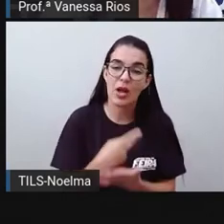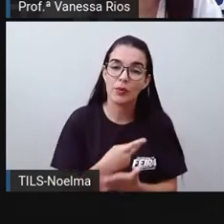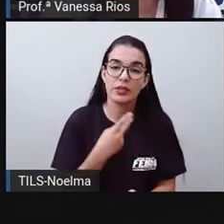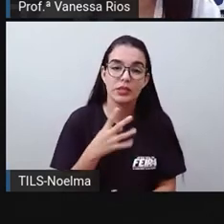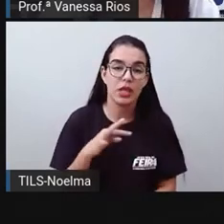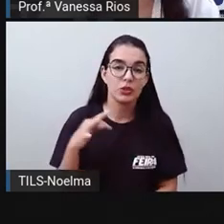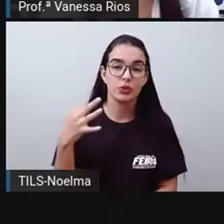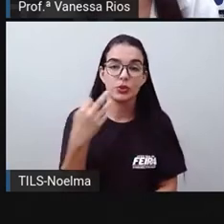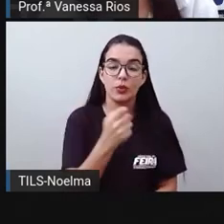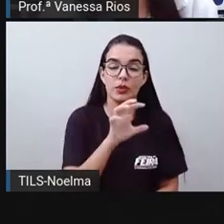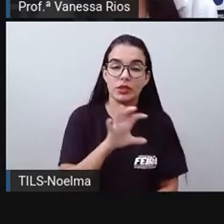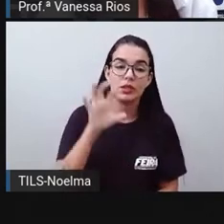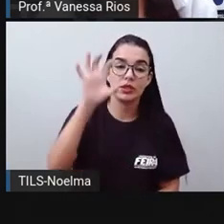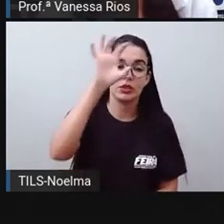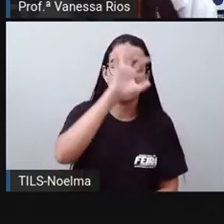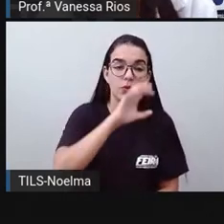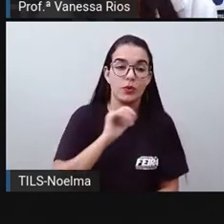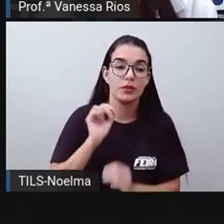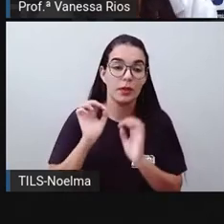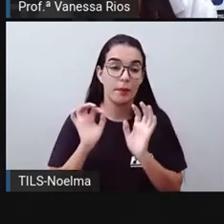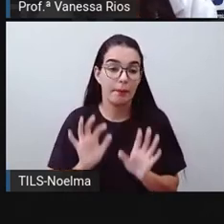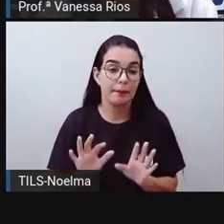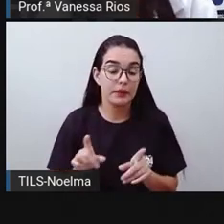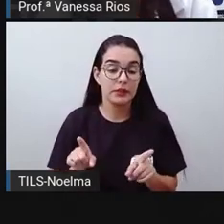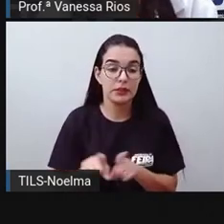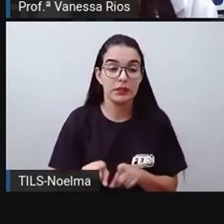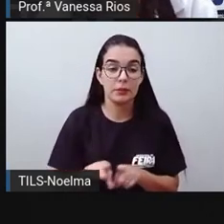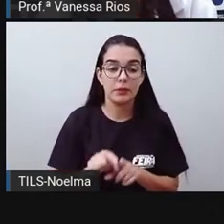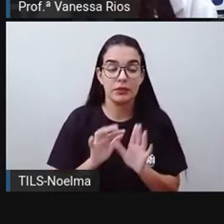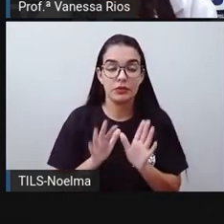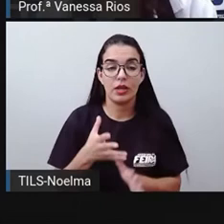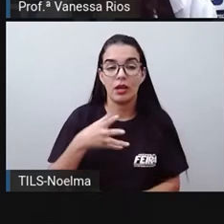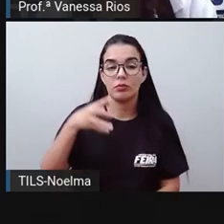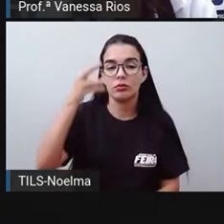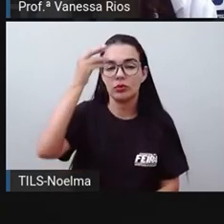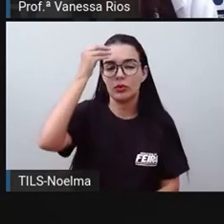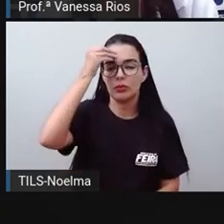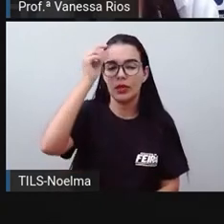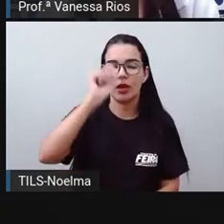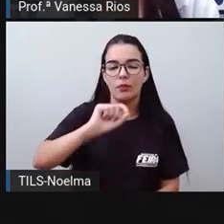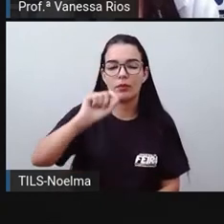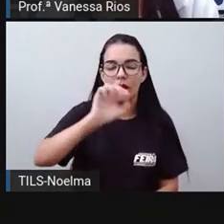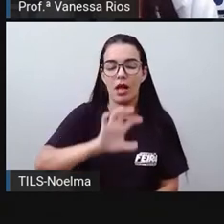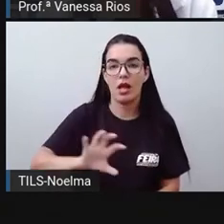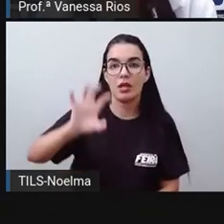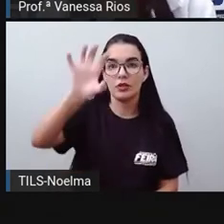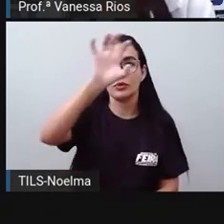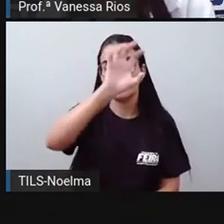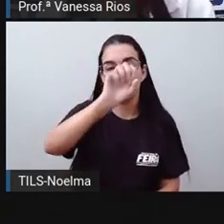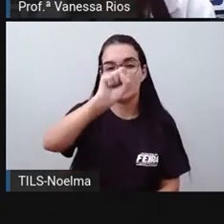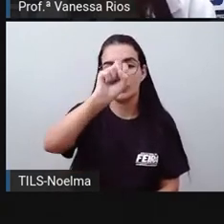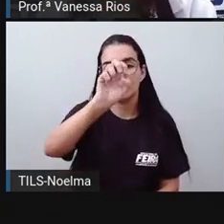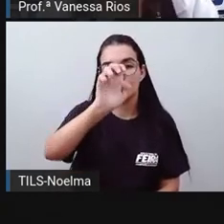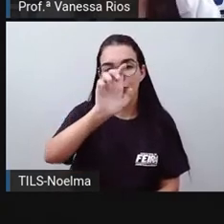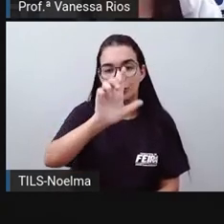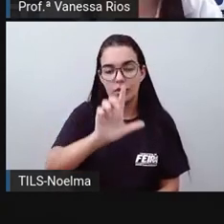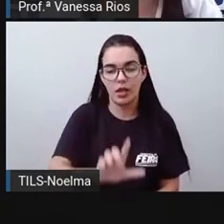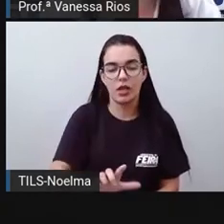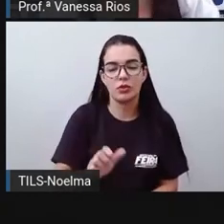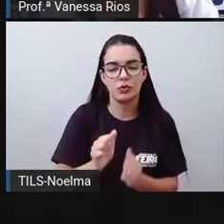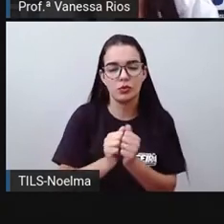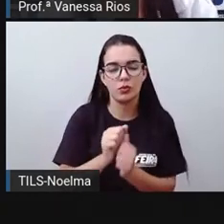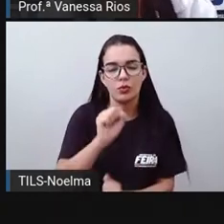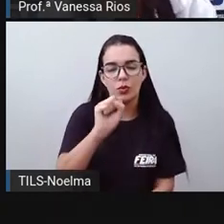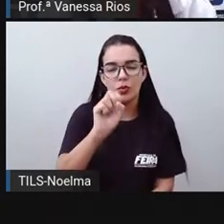regiões. E também já compreende que a região sudeste se destaca neste crescimento, junto com